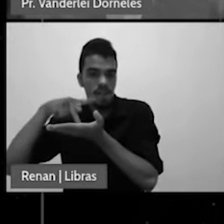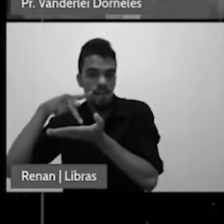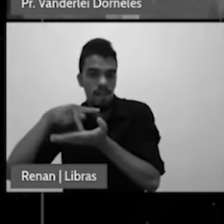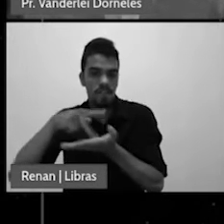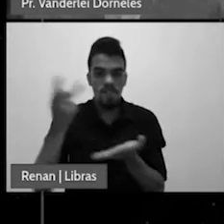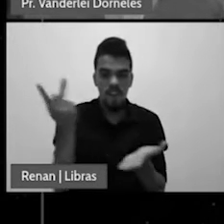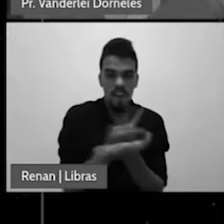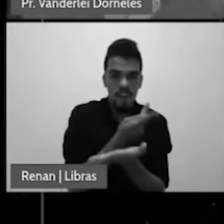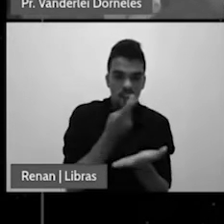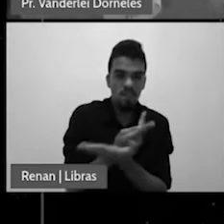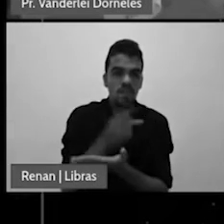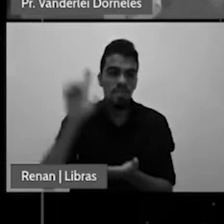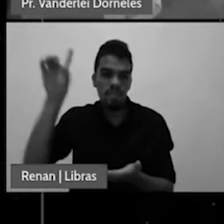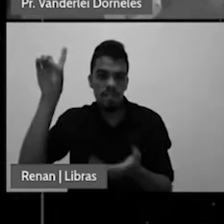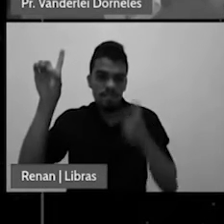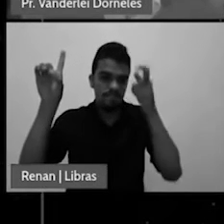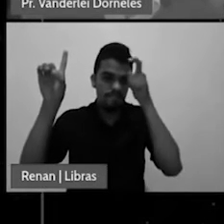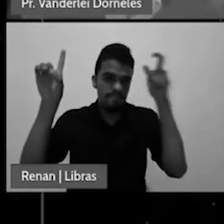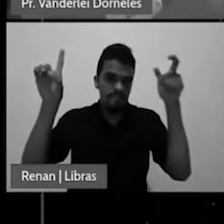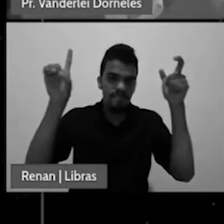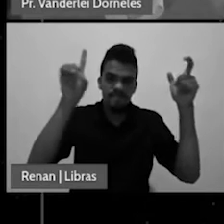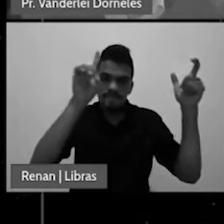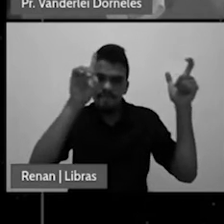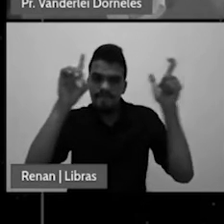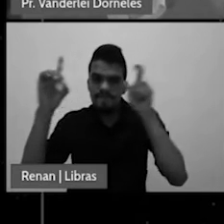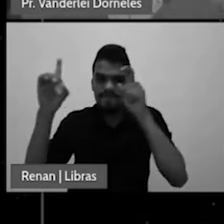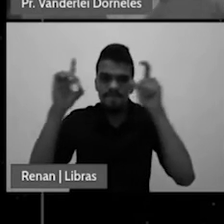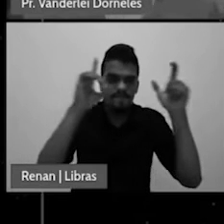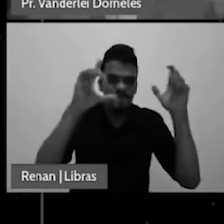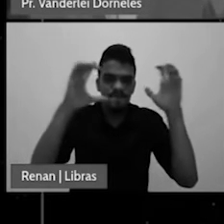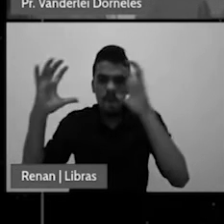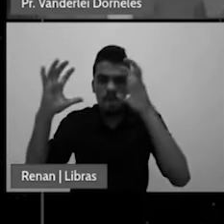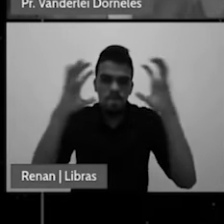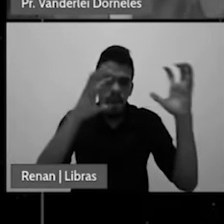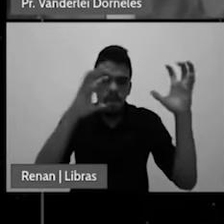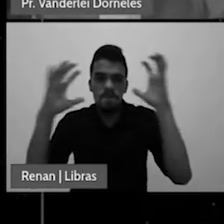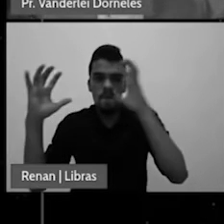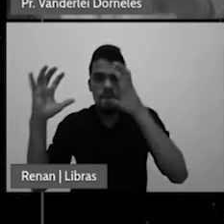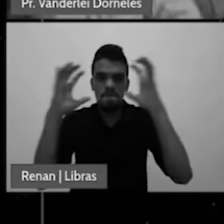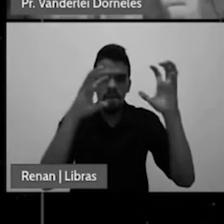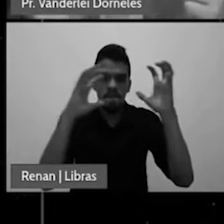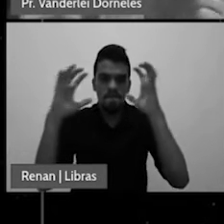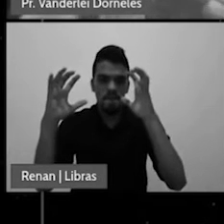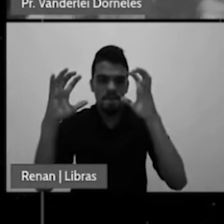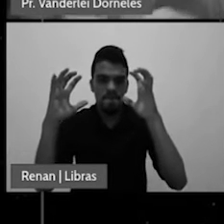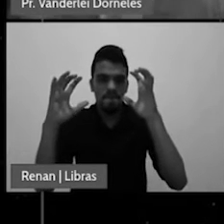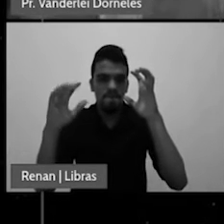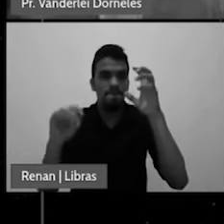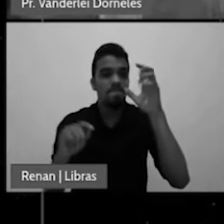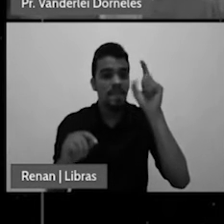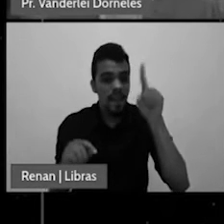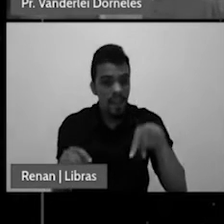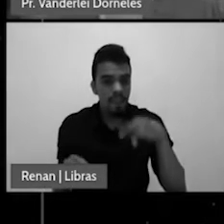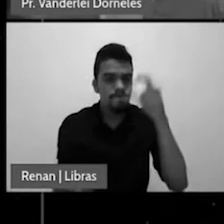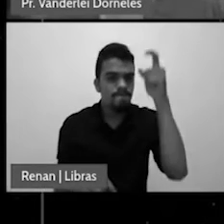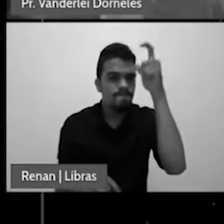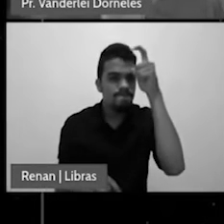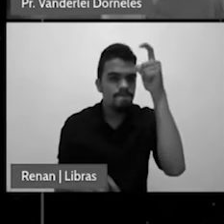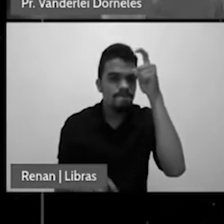não é senão a luta final da prolongada controvérsia dele contra a lei de Deus.